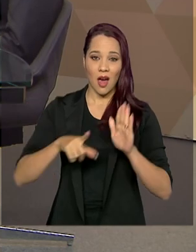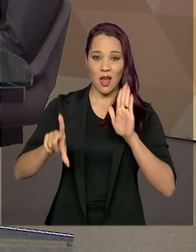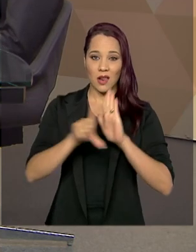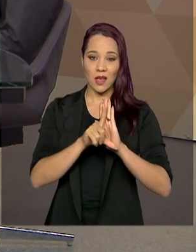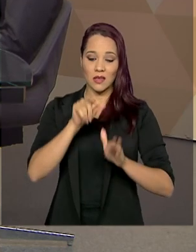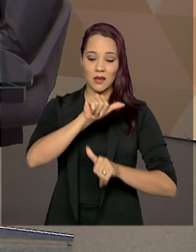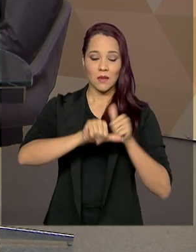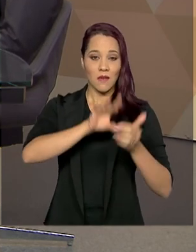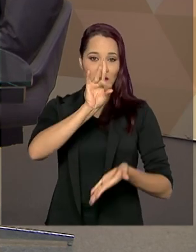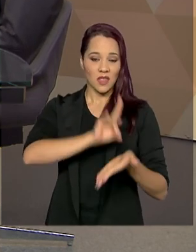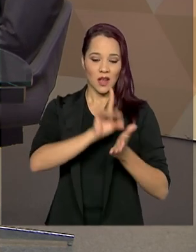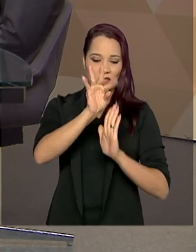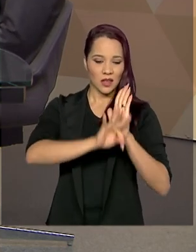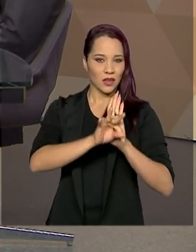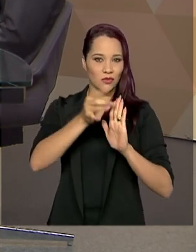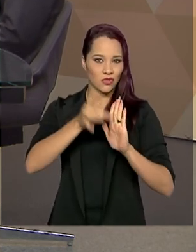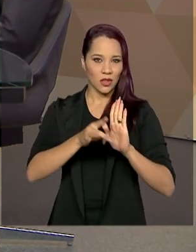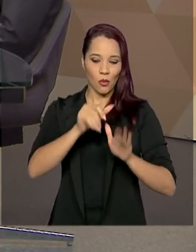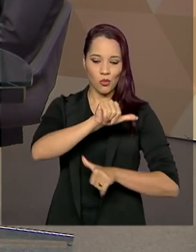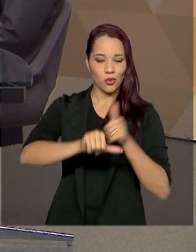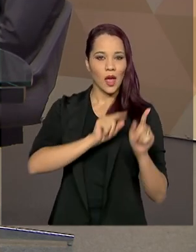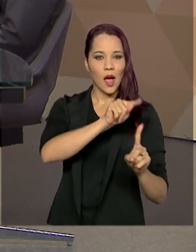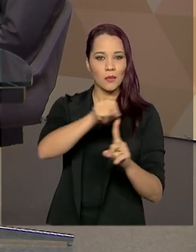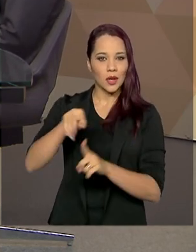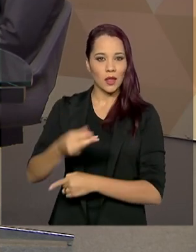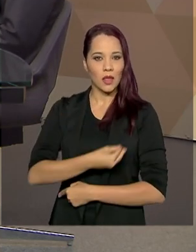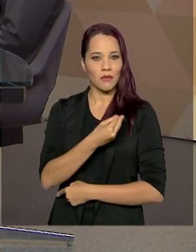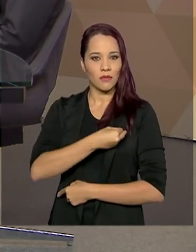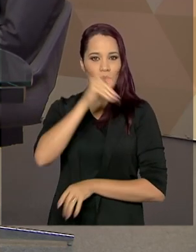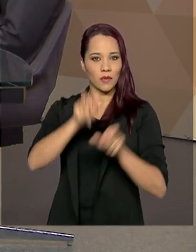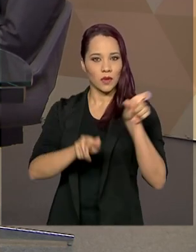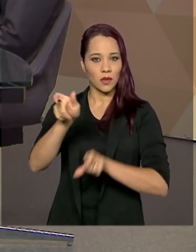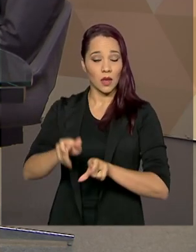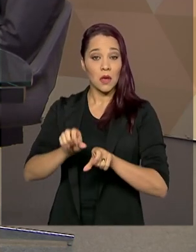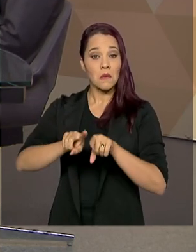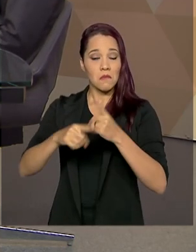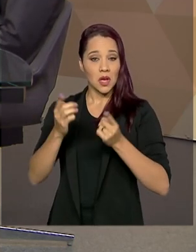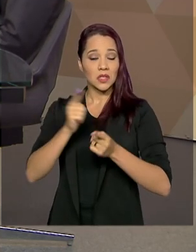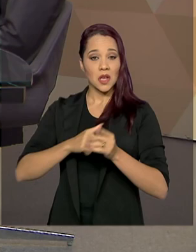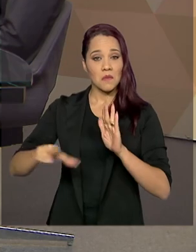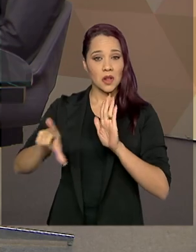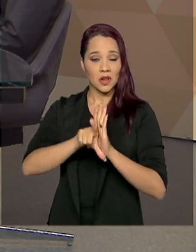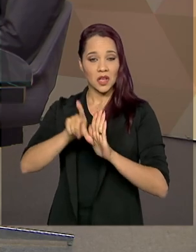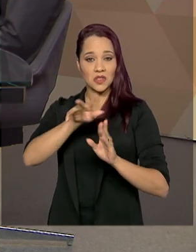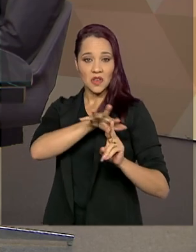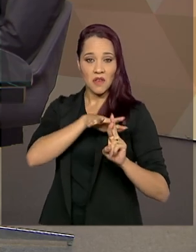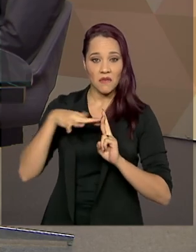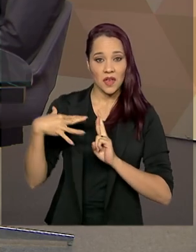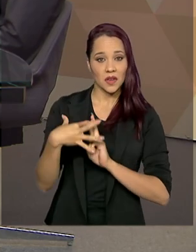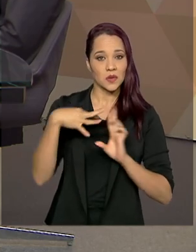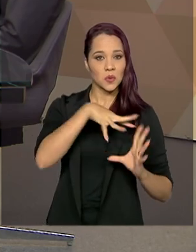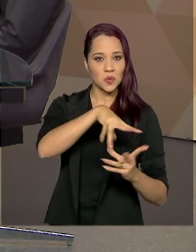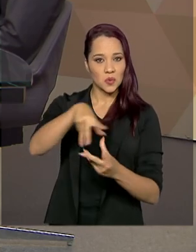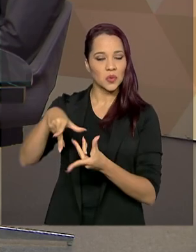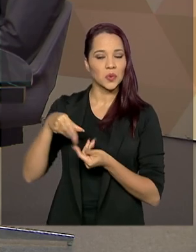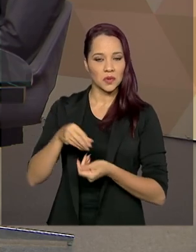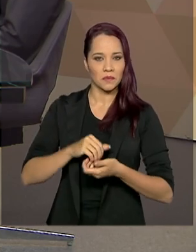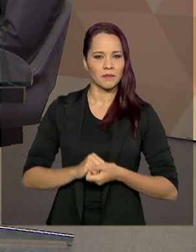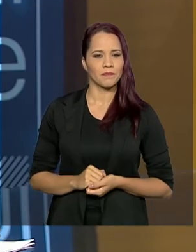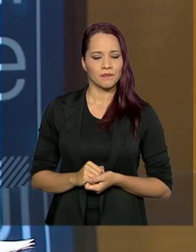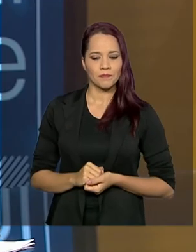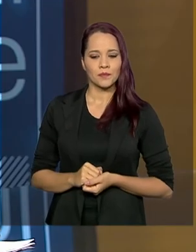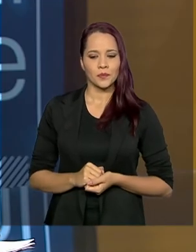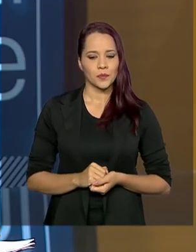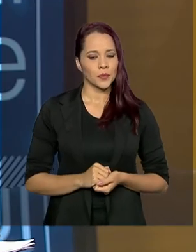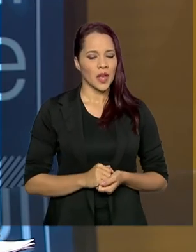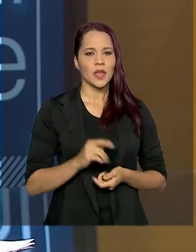a lei do texto, mas de fato é considerada uma das leis de referência no mundo todo. E esses avanços, quais